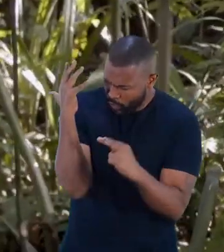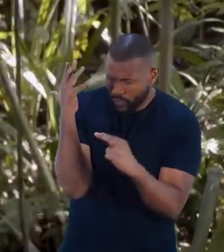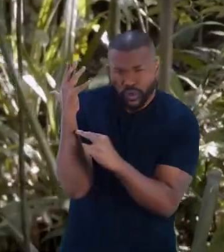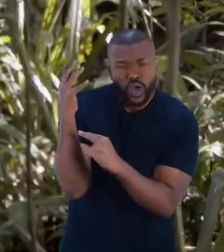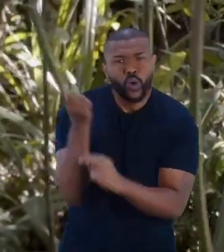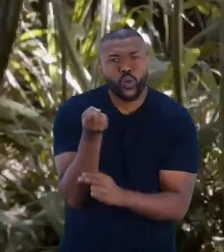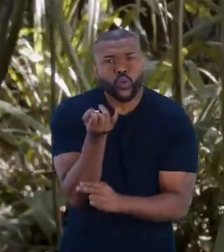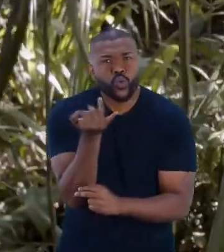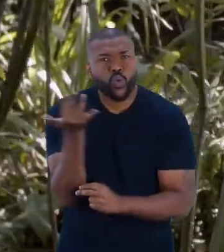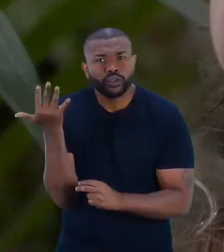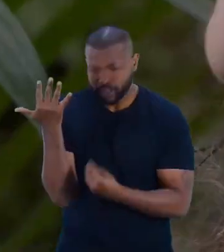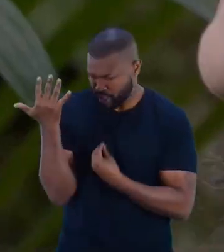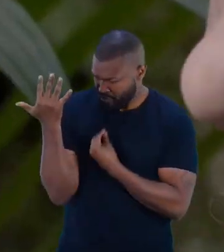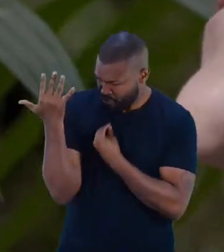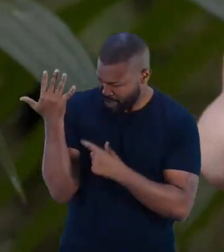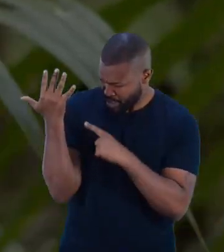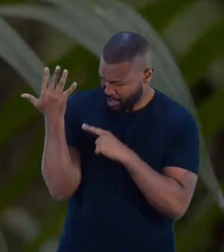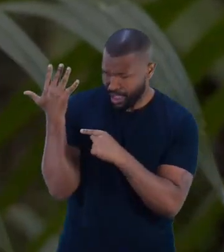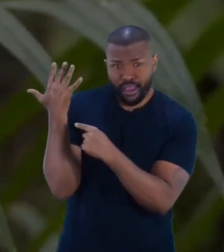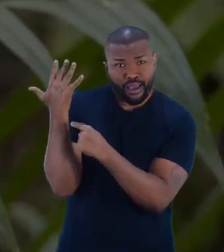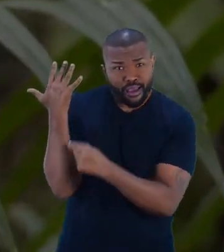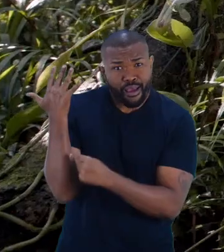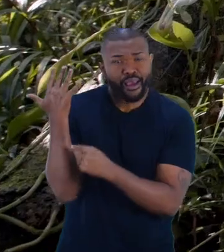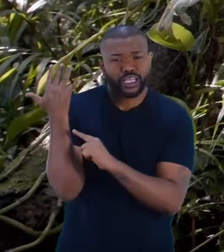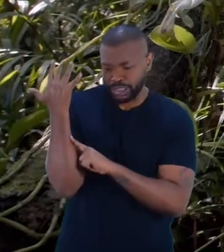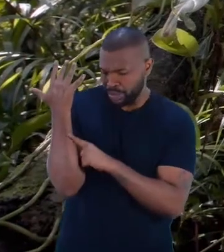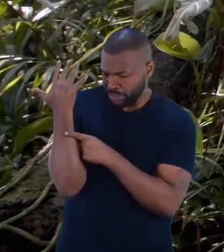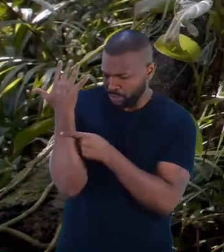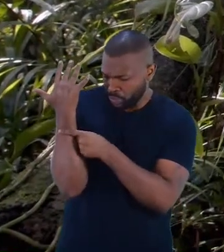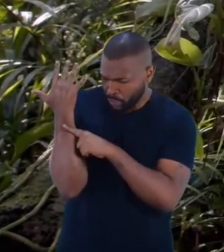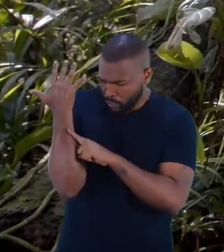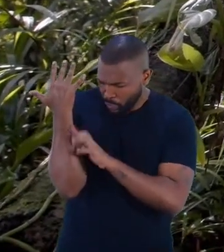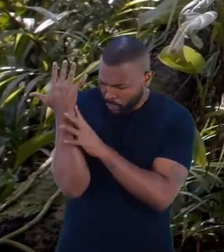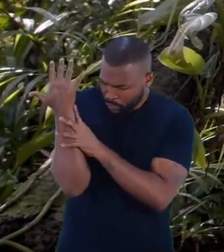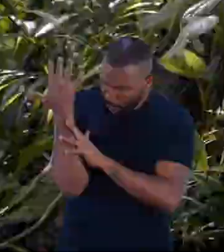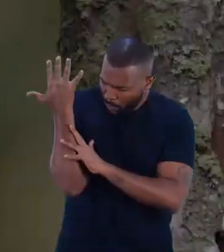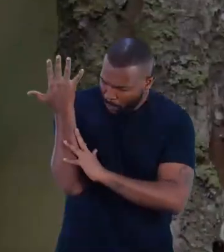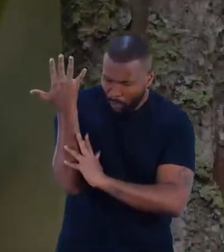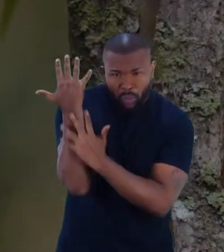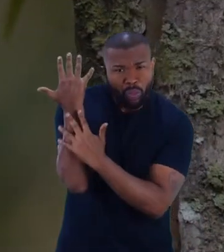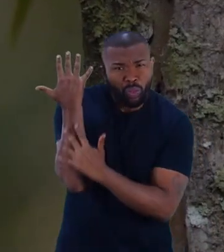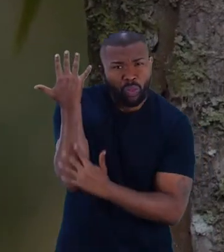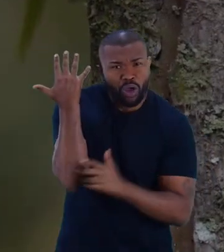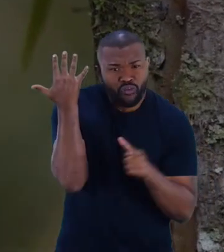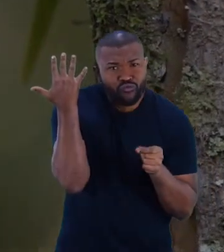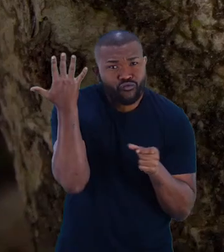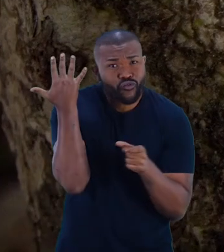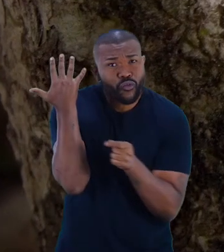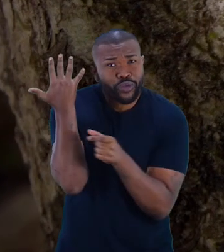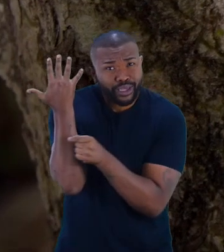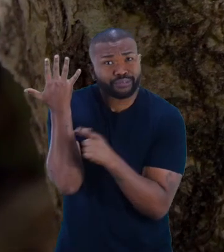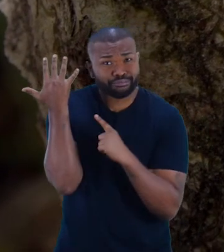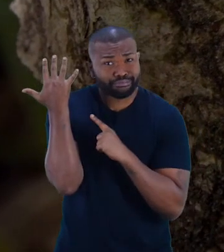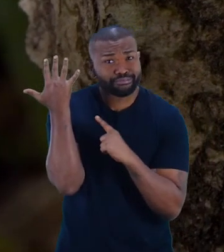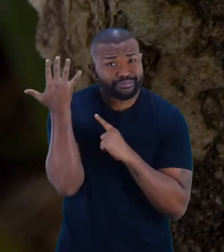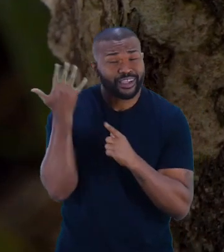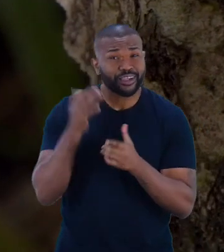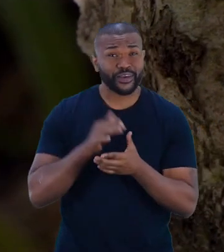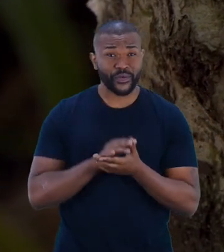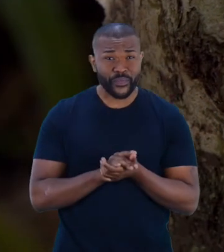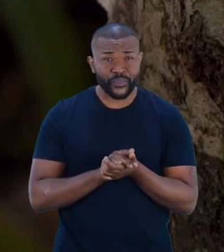observar a quantidade de vida que tem ali, seja com musgos, seja com líquen, seja com formigas.